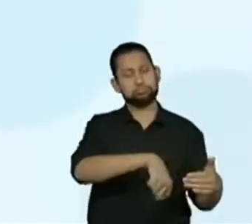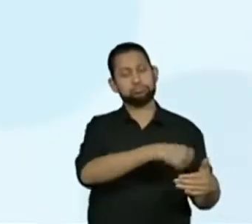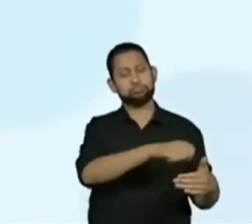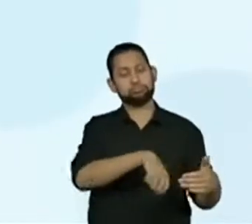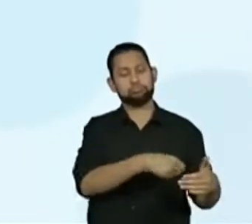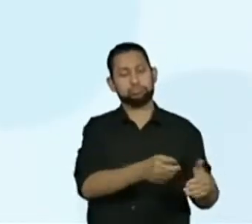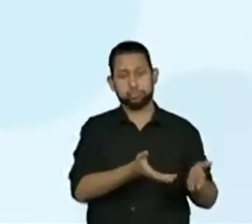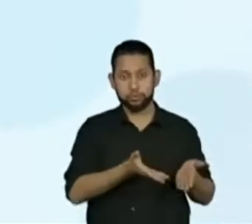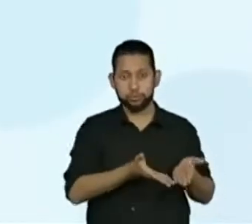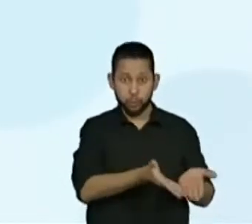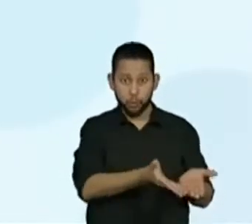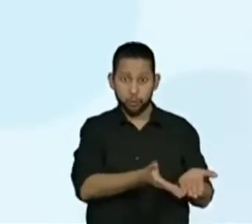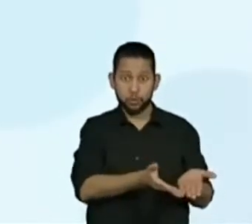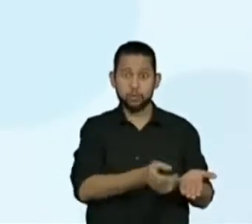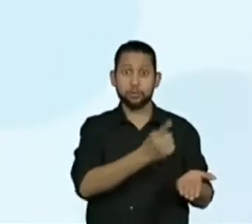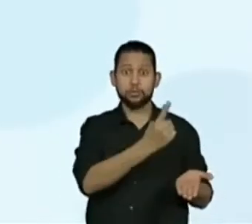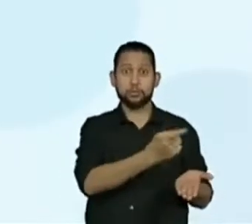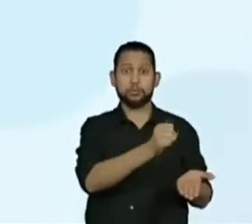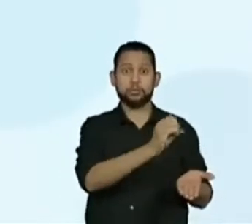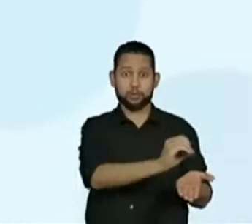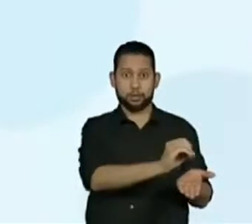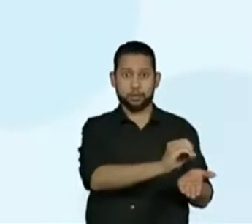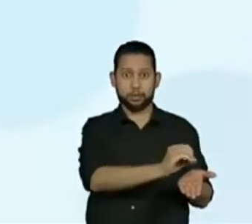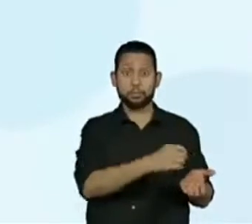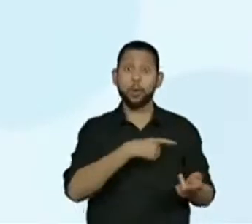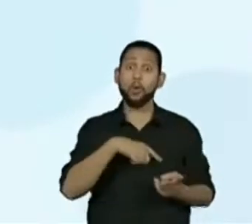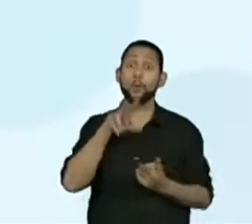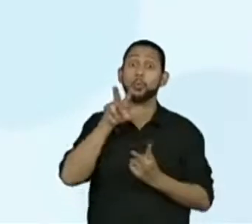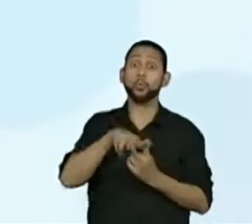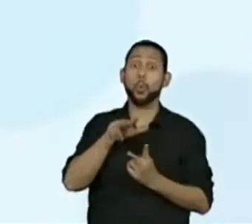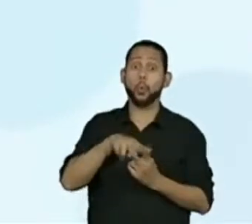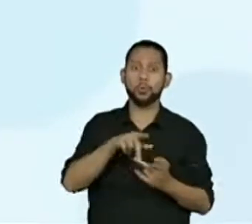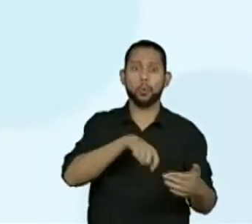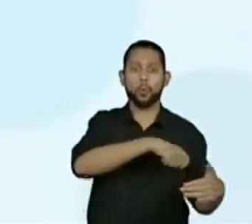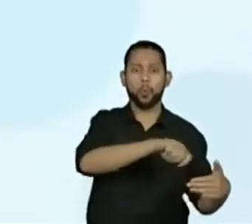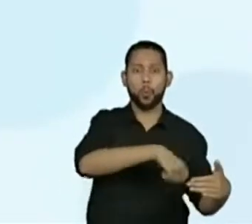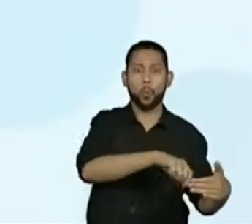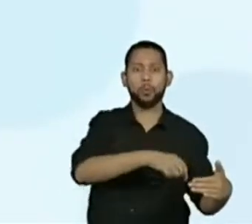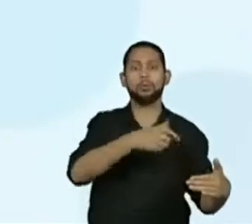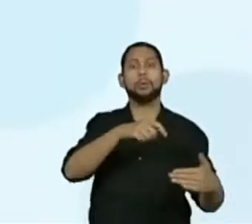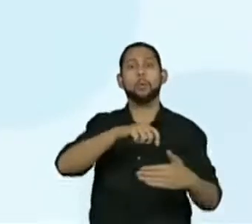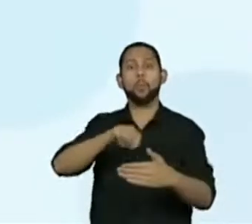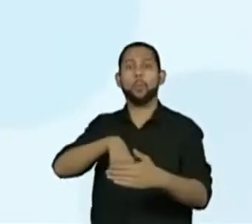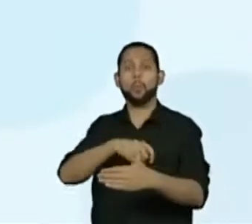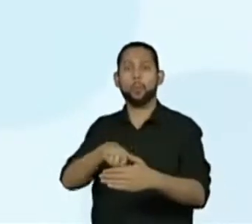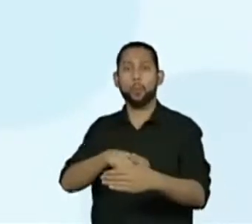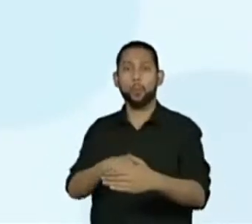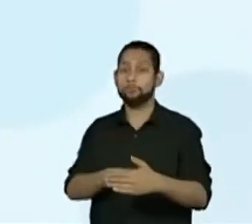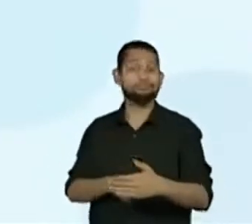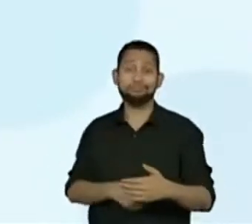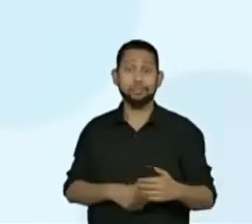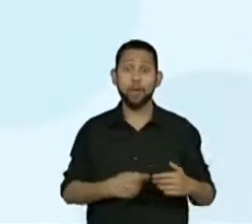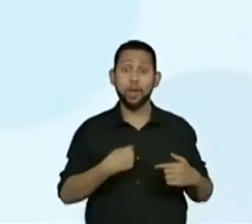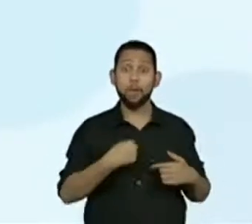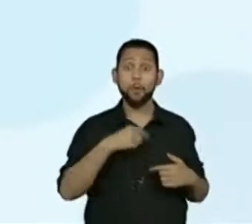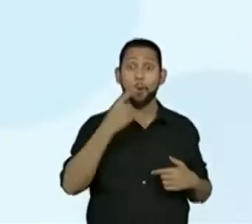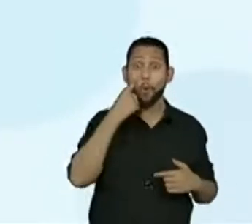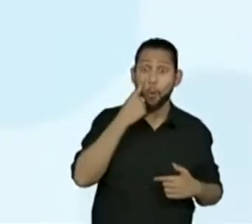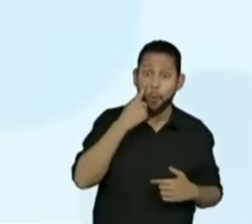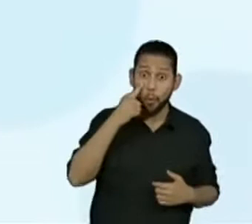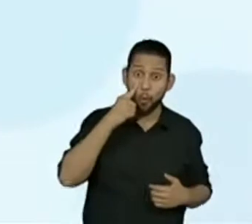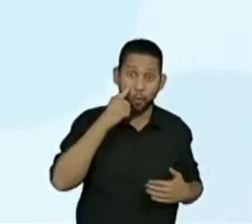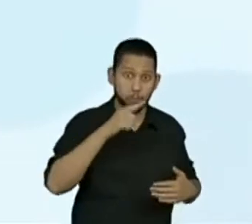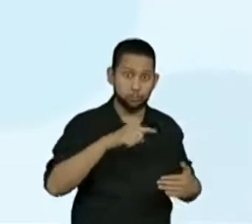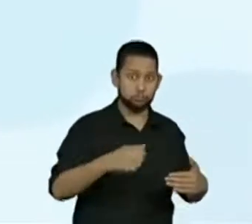aumento a quantidade de receitas, eu vou aumentando a quantidade de farinhas de forma proporcional. Tá bom?